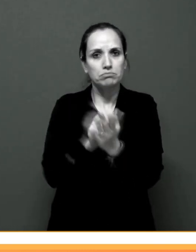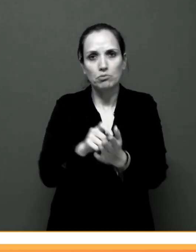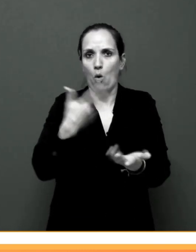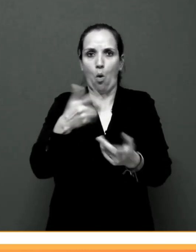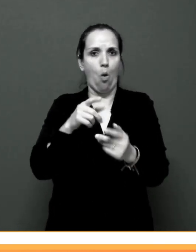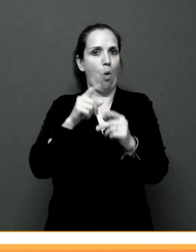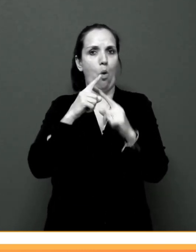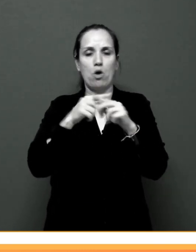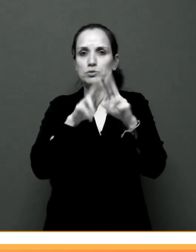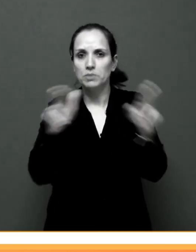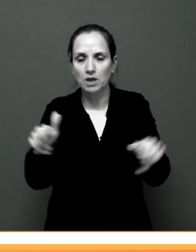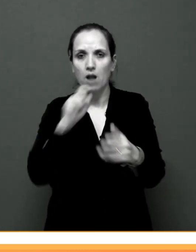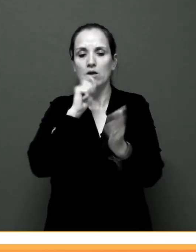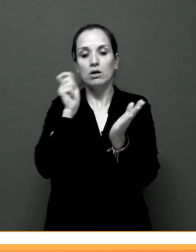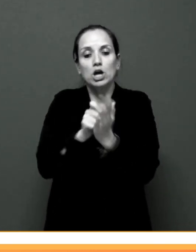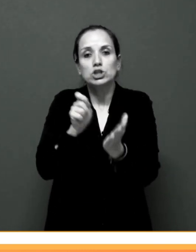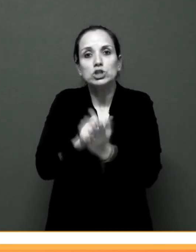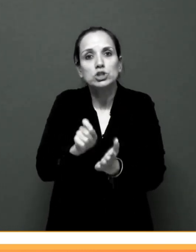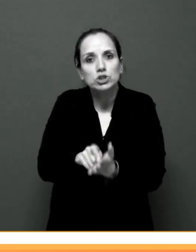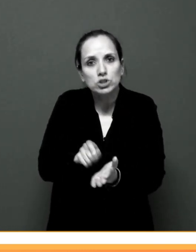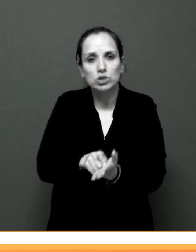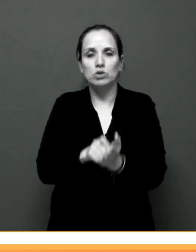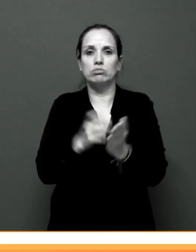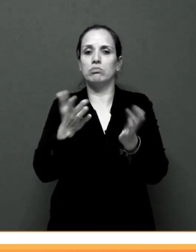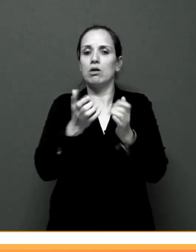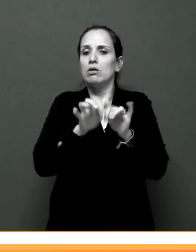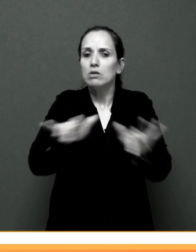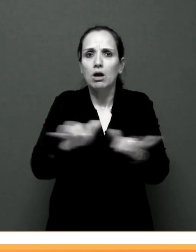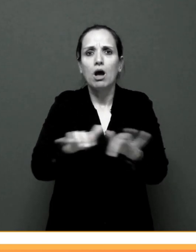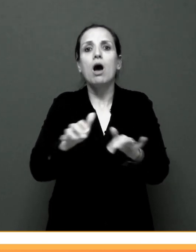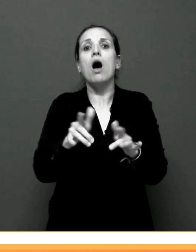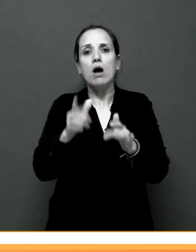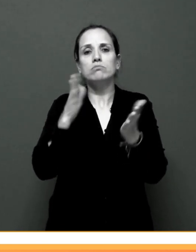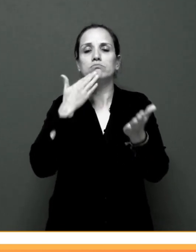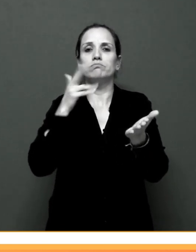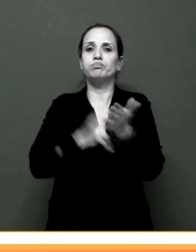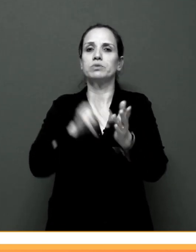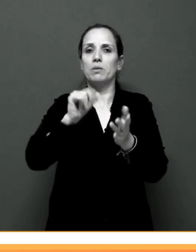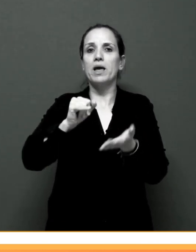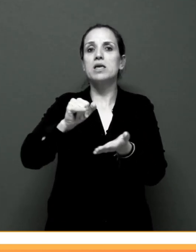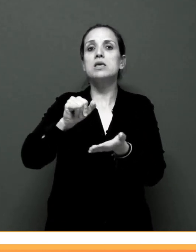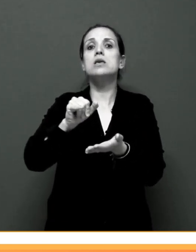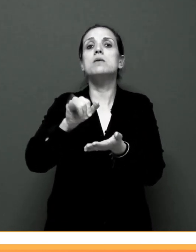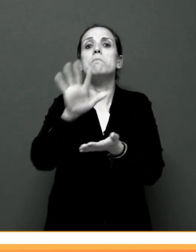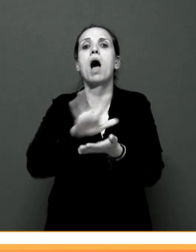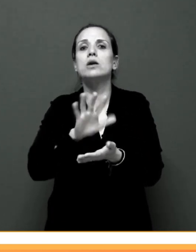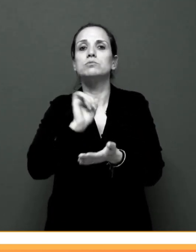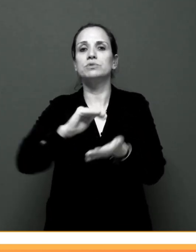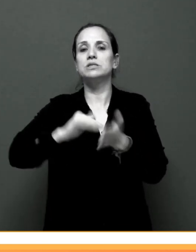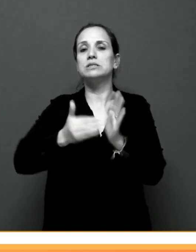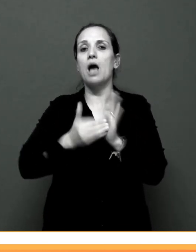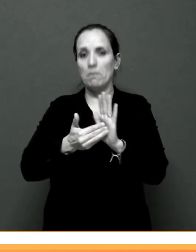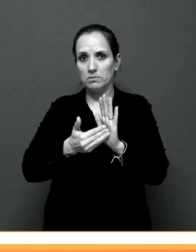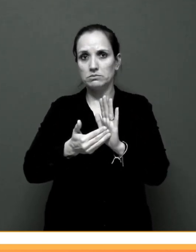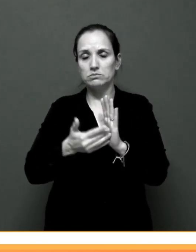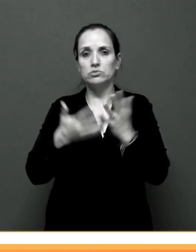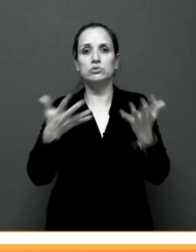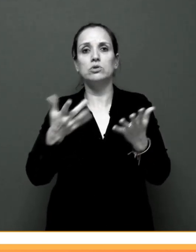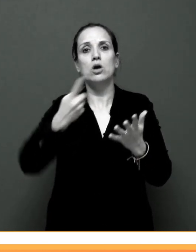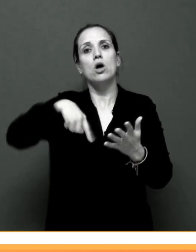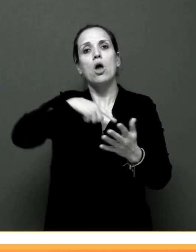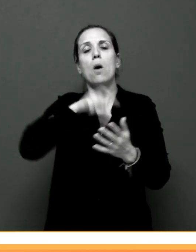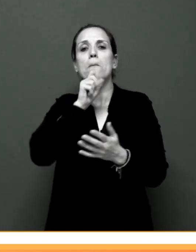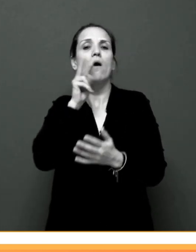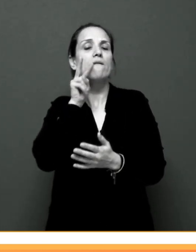passando pelo registro no prontuário eletrônico, como também nos exames de imagem. E o que nós